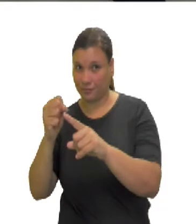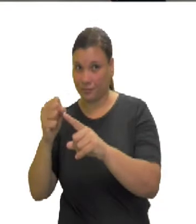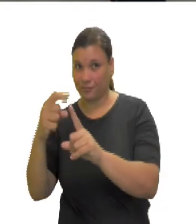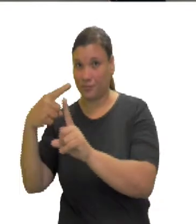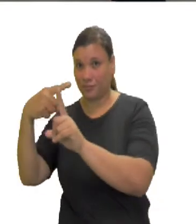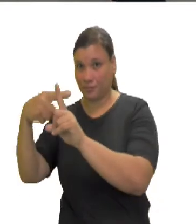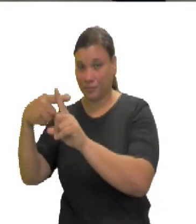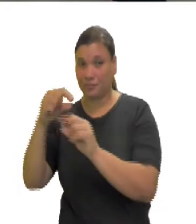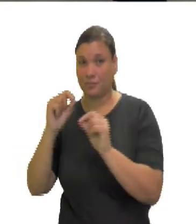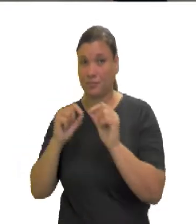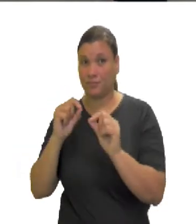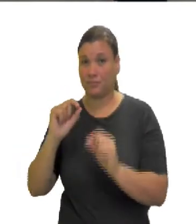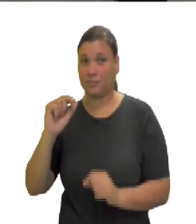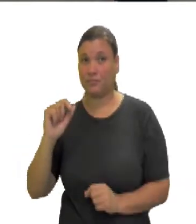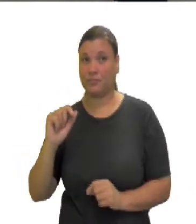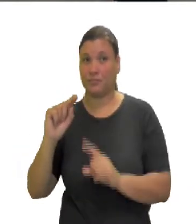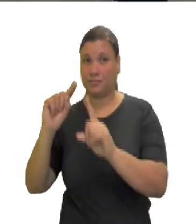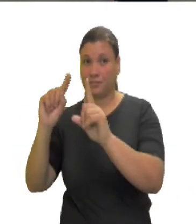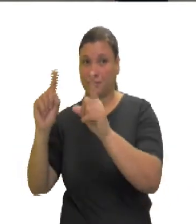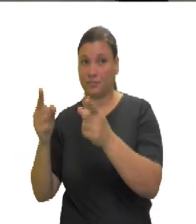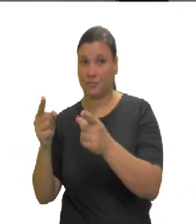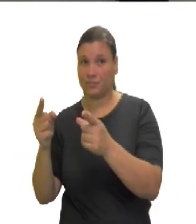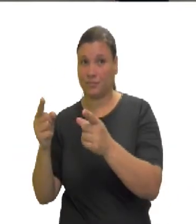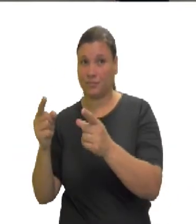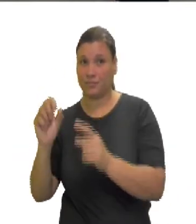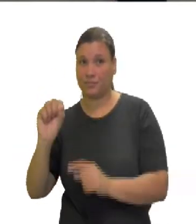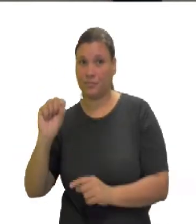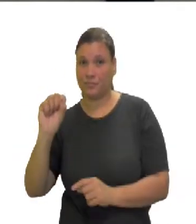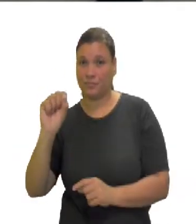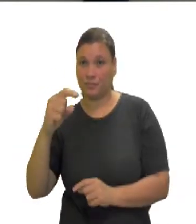o quadrado do segundo termo.